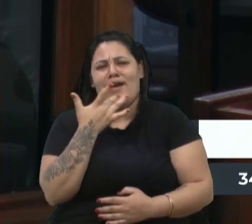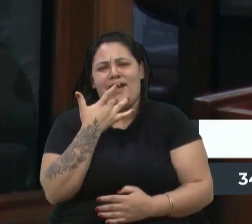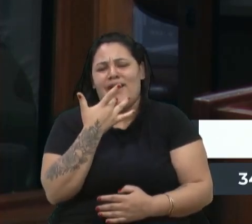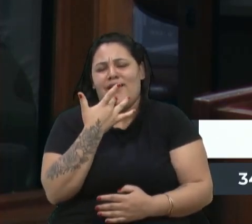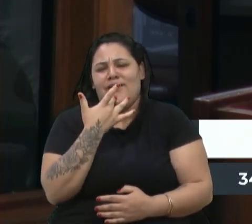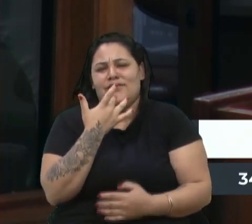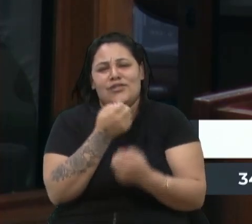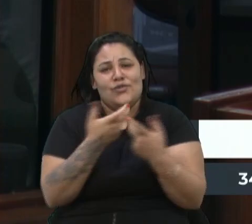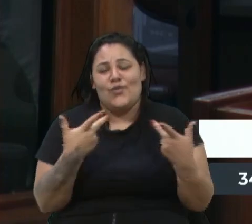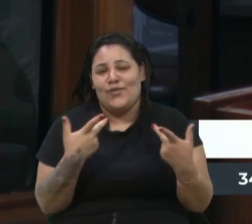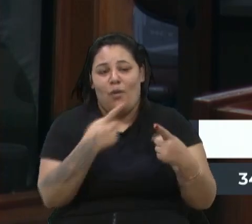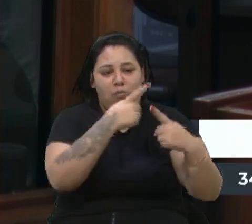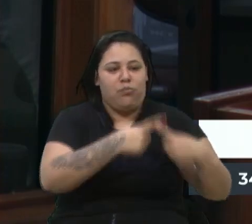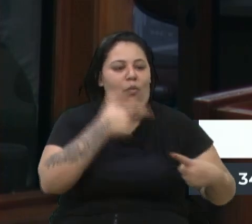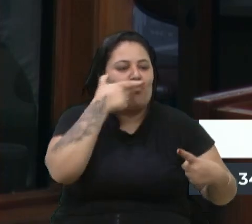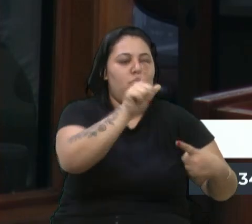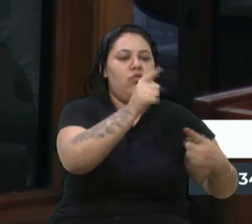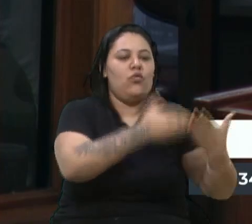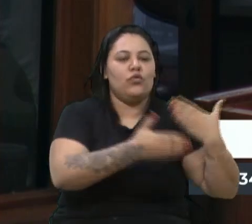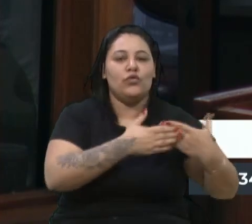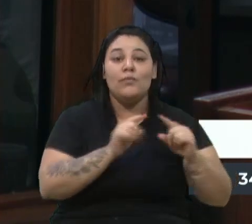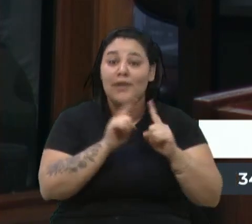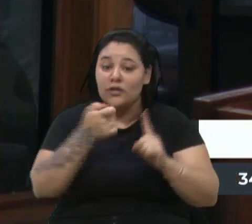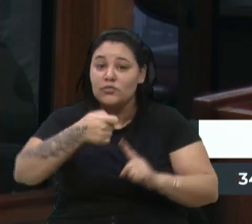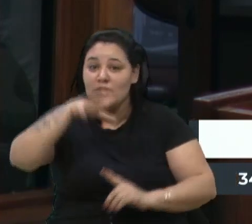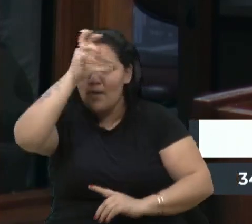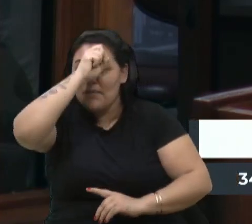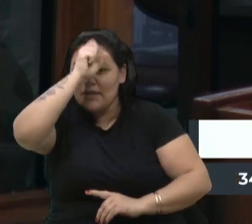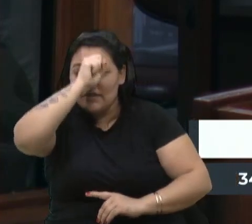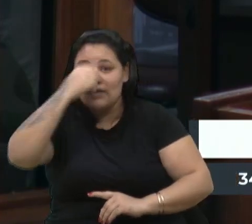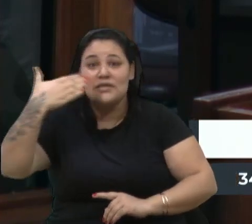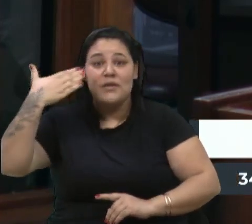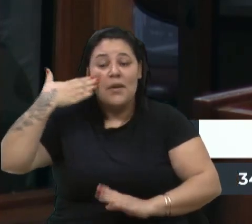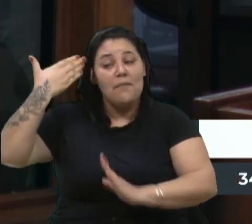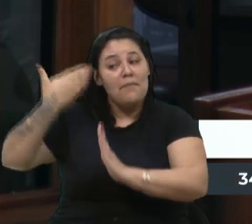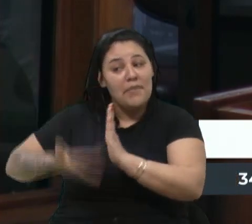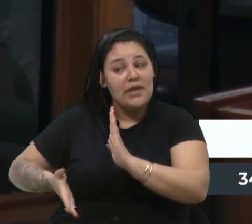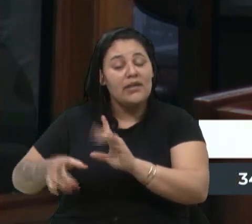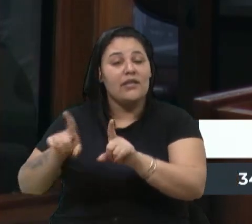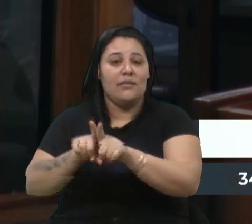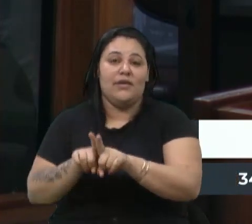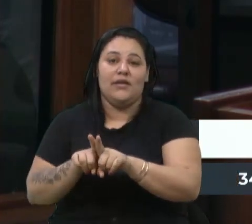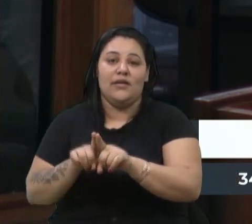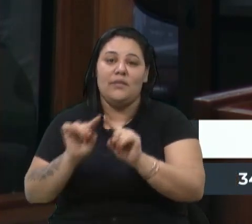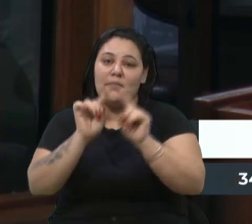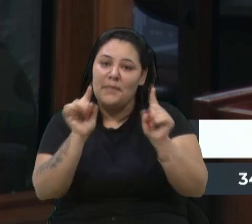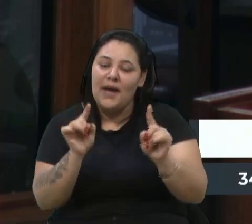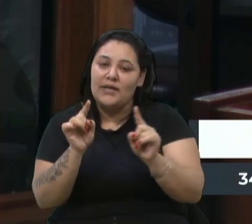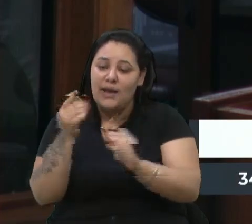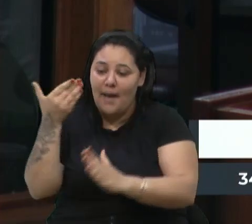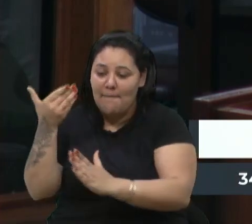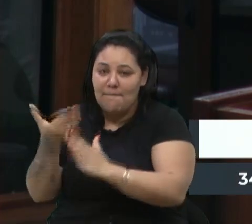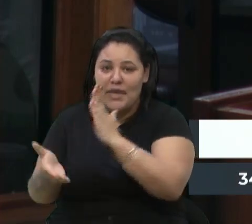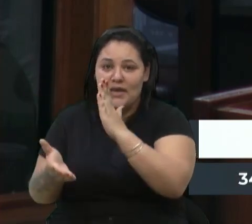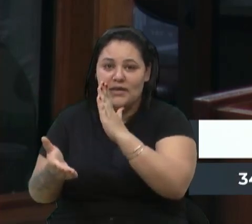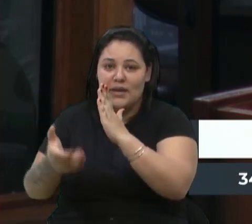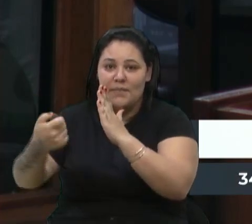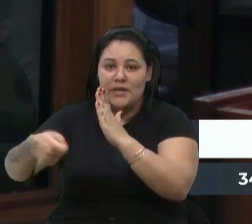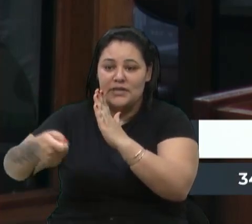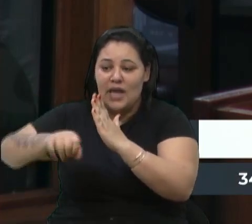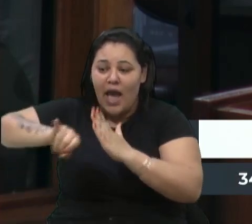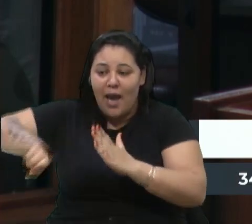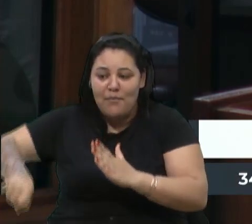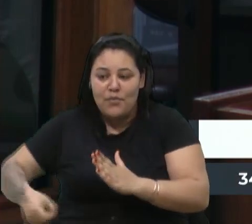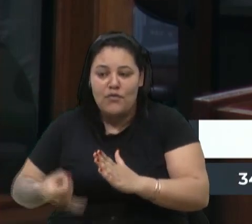gente vai ganhar, mas a gente tem que aprender também a saber perder, mas com essa perda a gente tem que saber a